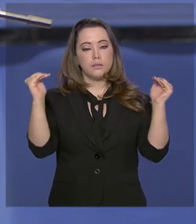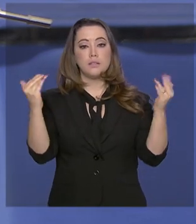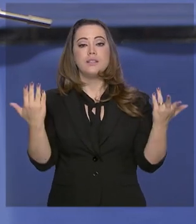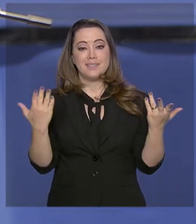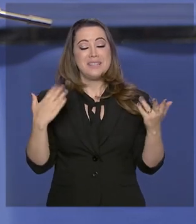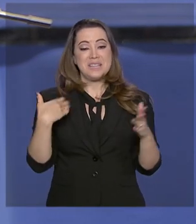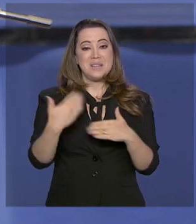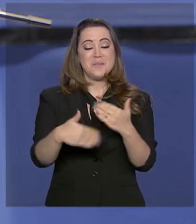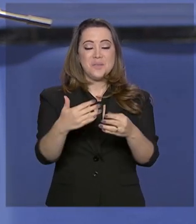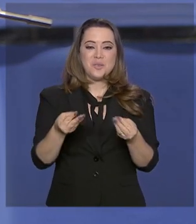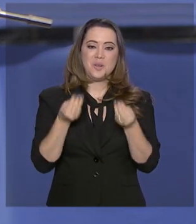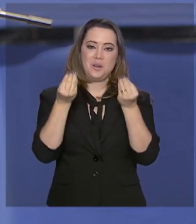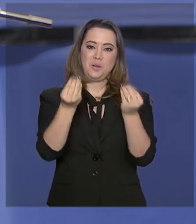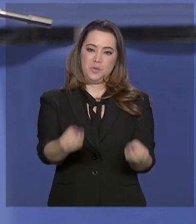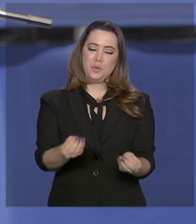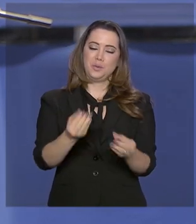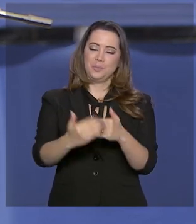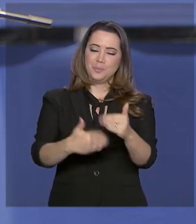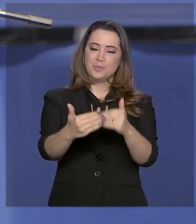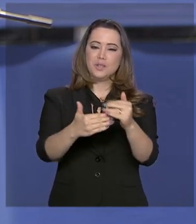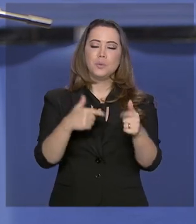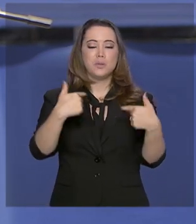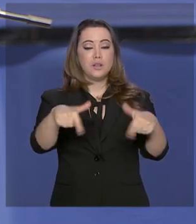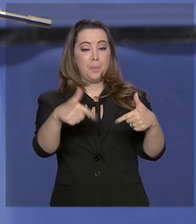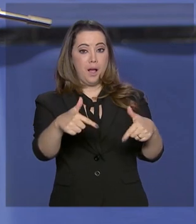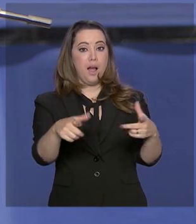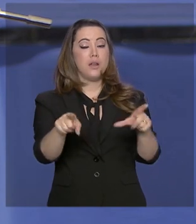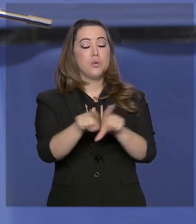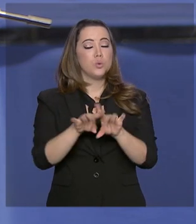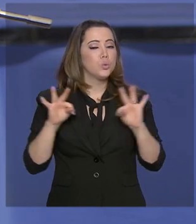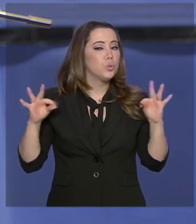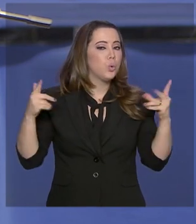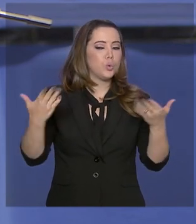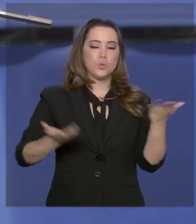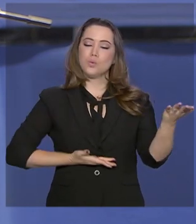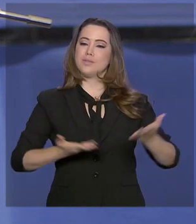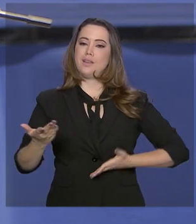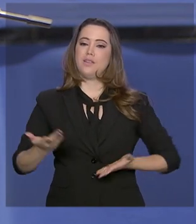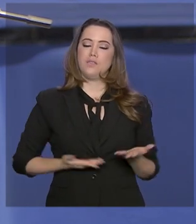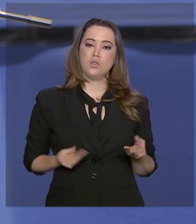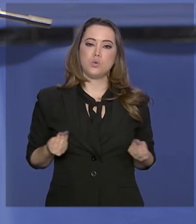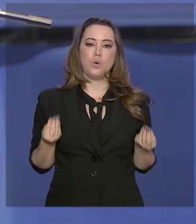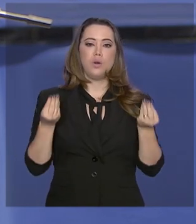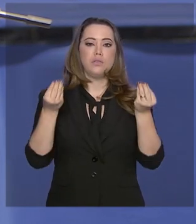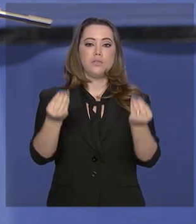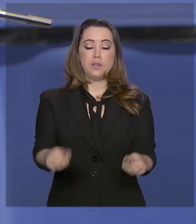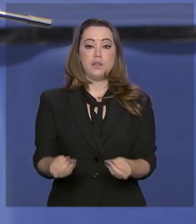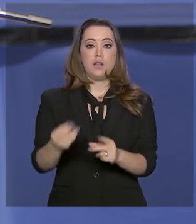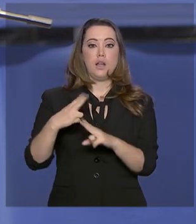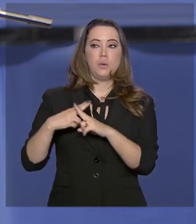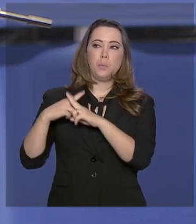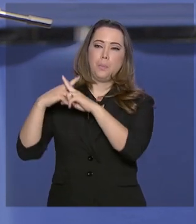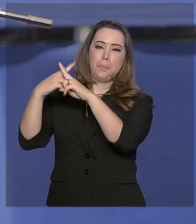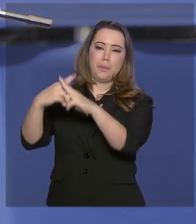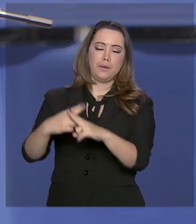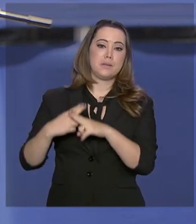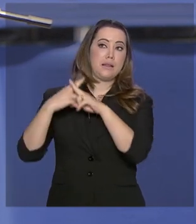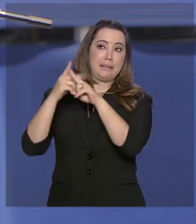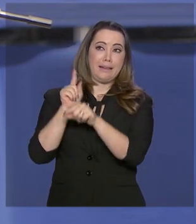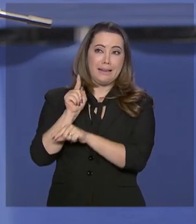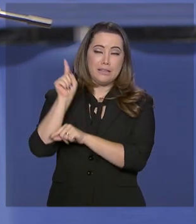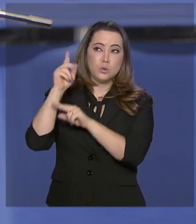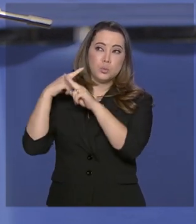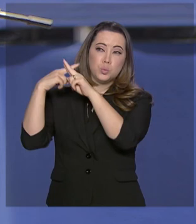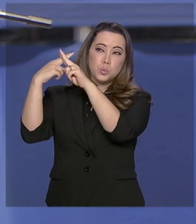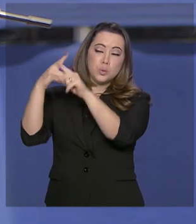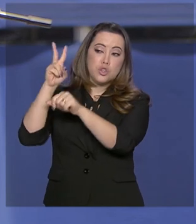continuará garantindo o funcionamento, a operação e todos os serviços prestados pelo satélite geoestacionário